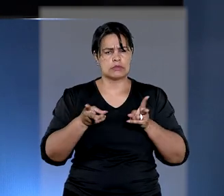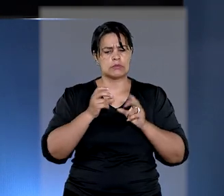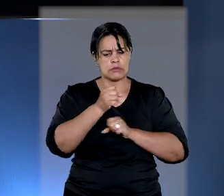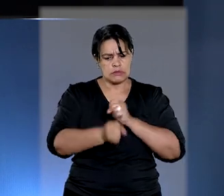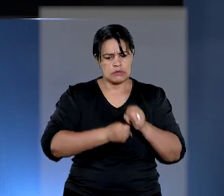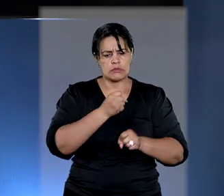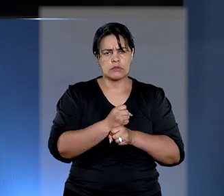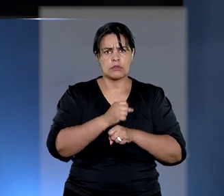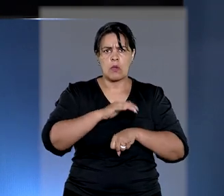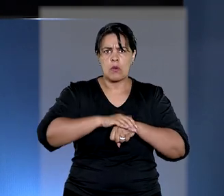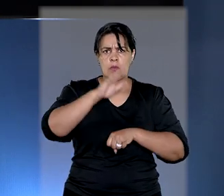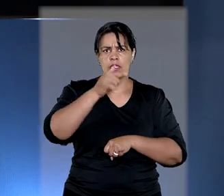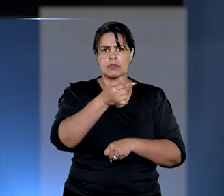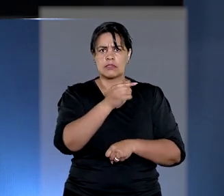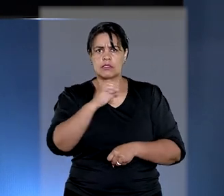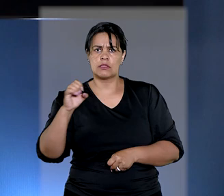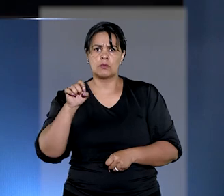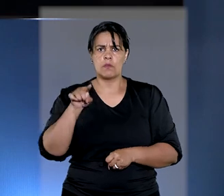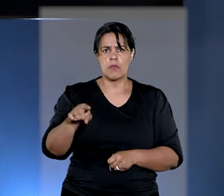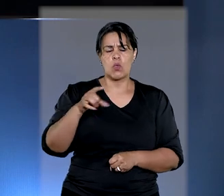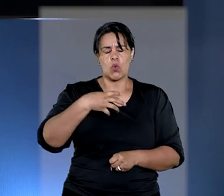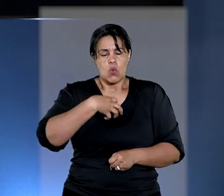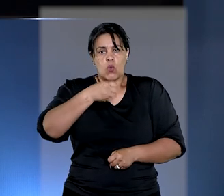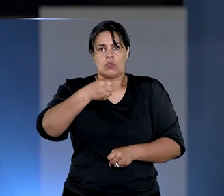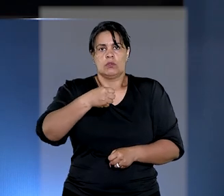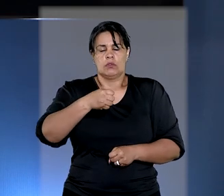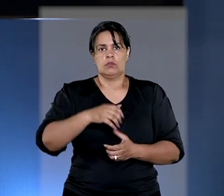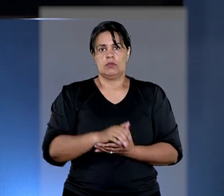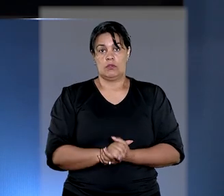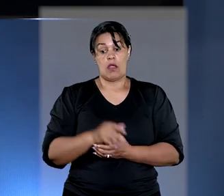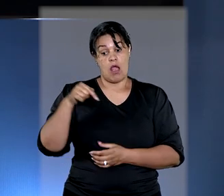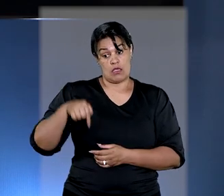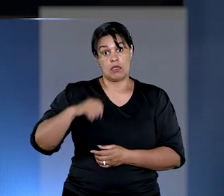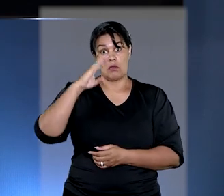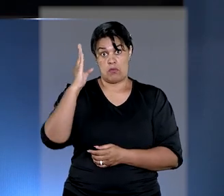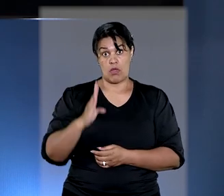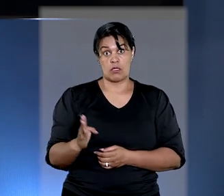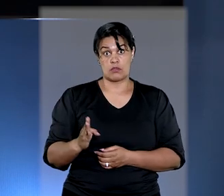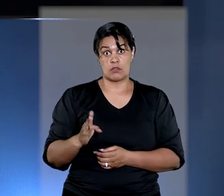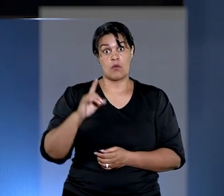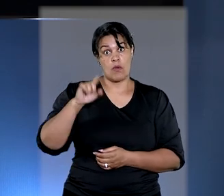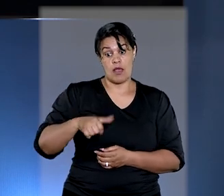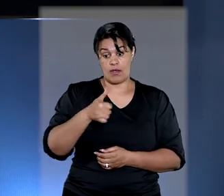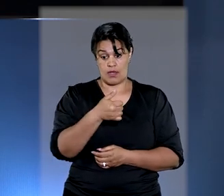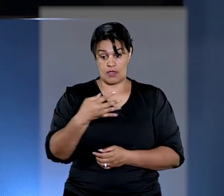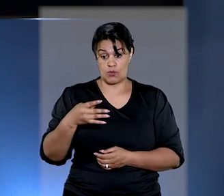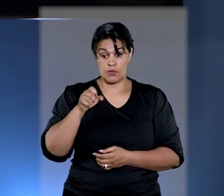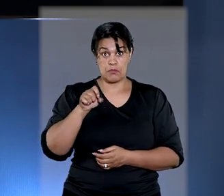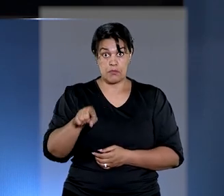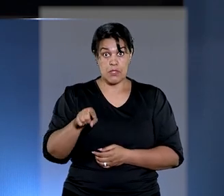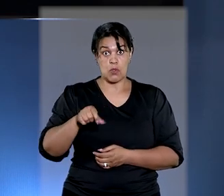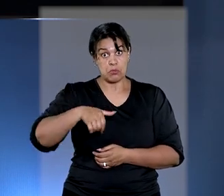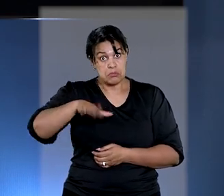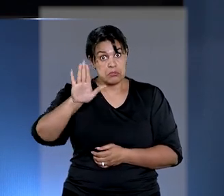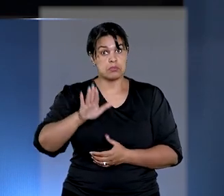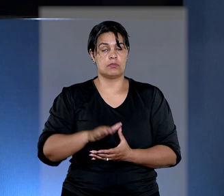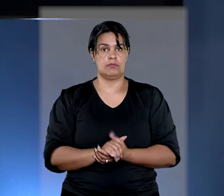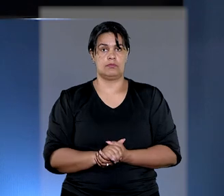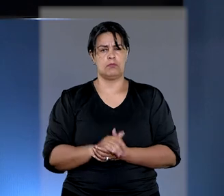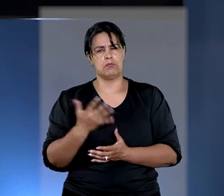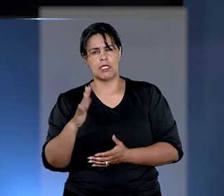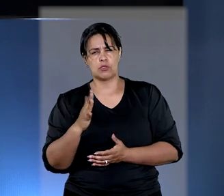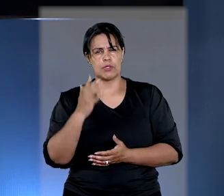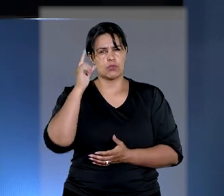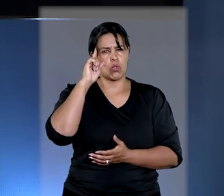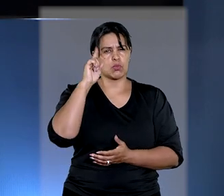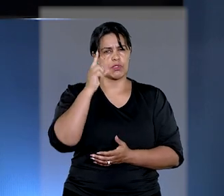ano a ano mais de 700 mil suicídios no mundo. Aqui no Brasil, são cerca de 14 mil ocorrências, uma